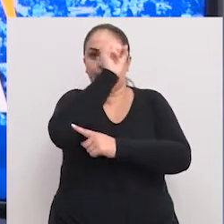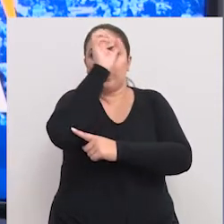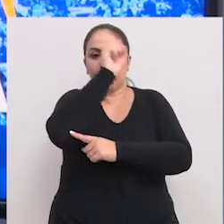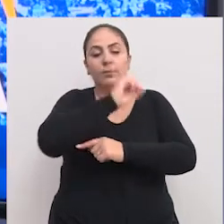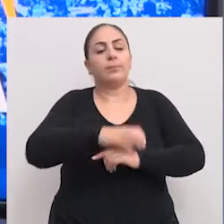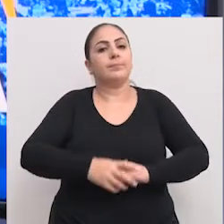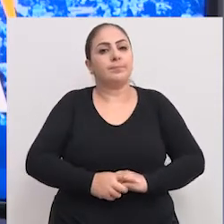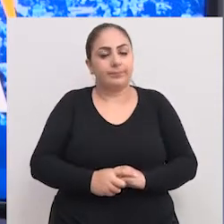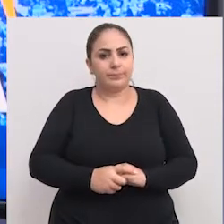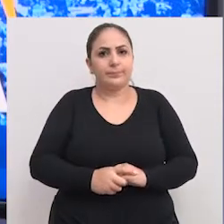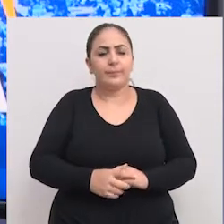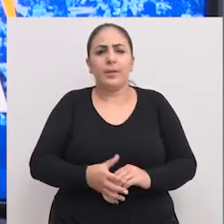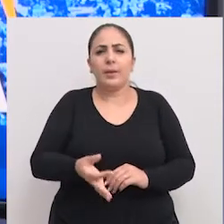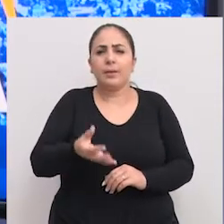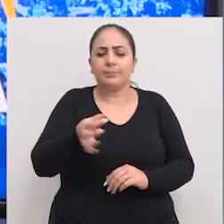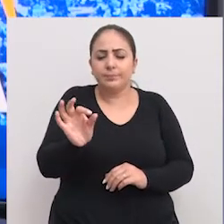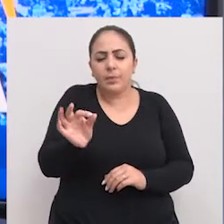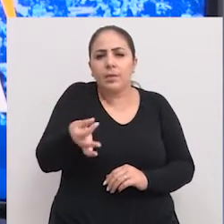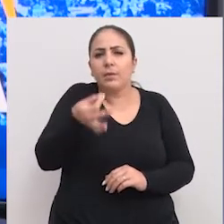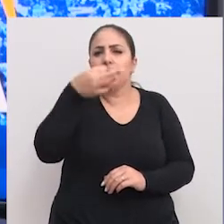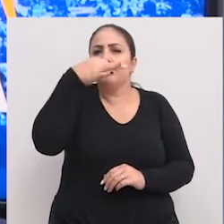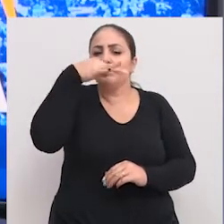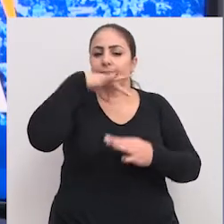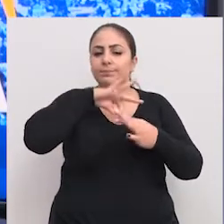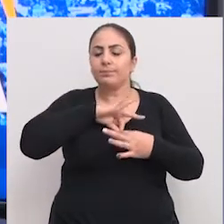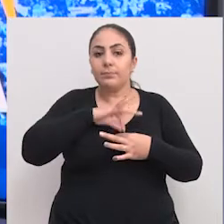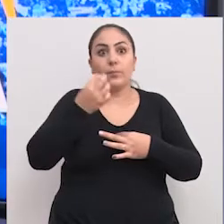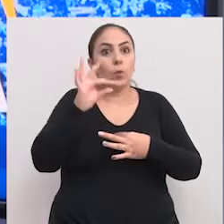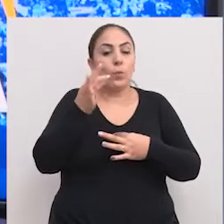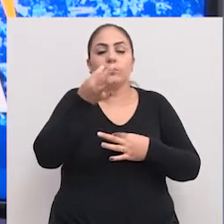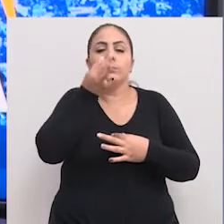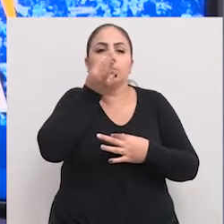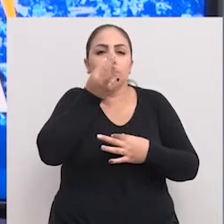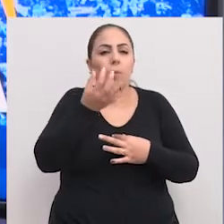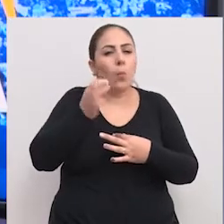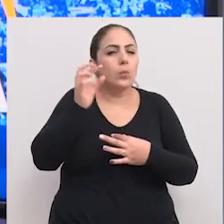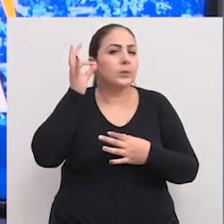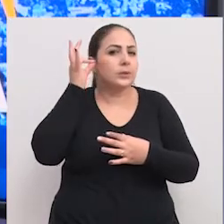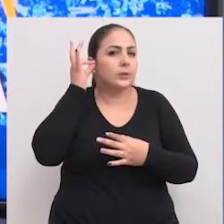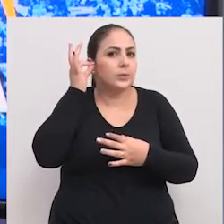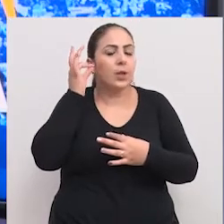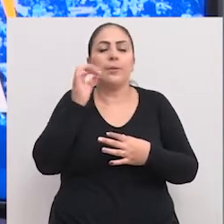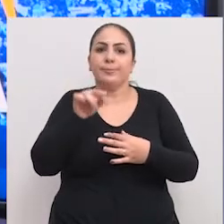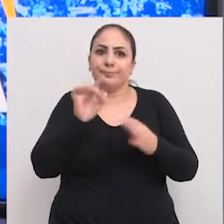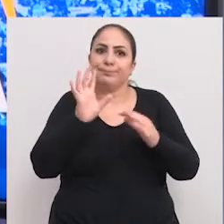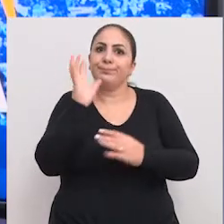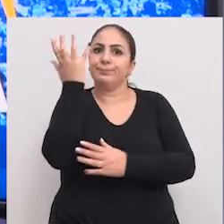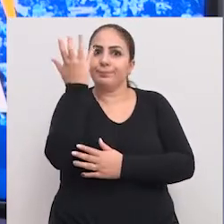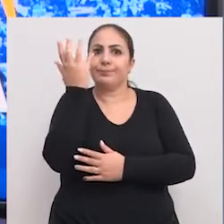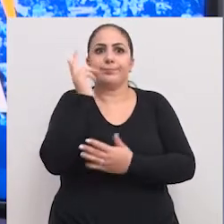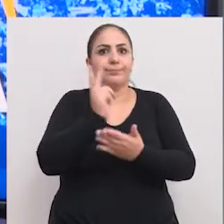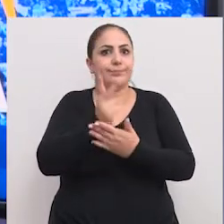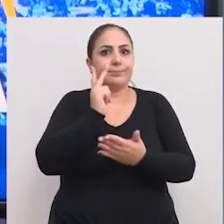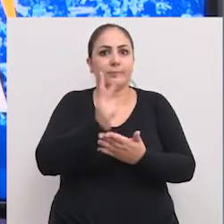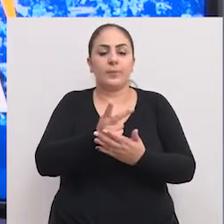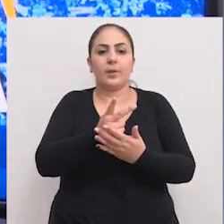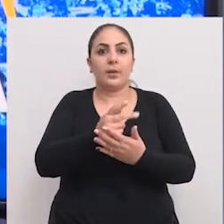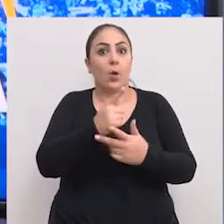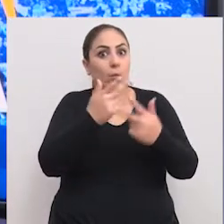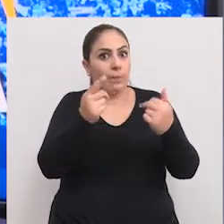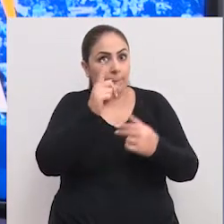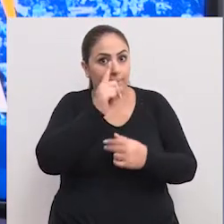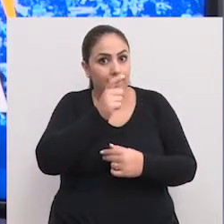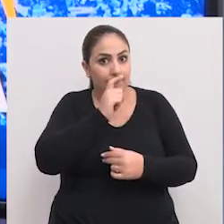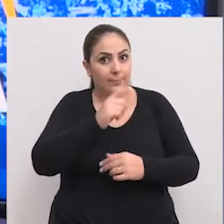aprendizado. Engolir objetos pequenos ou colocá-los no nariz e no ouvido são incidentes corriqueiros